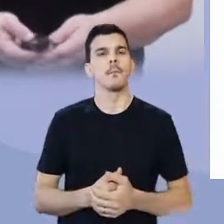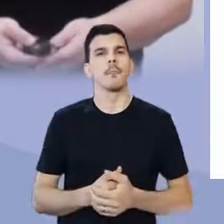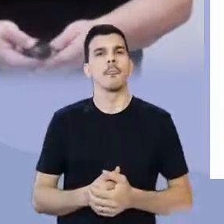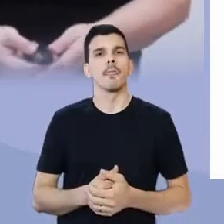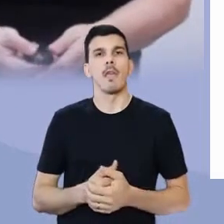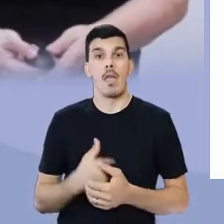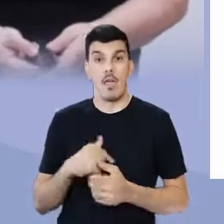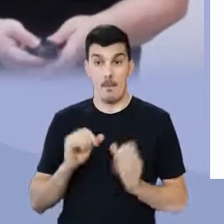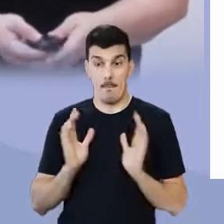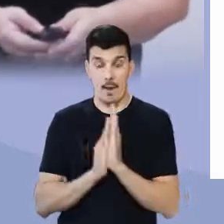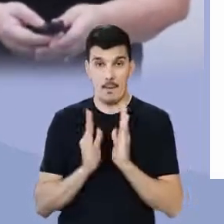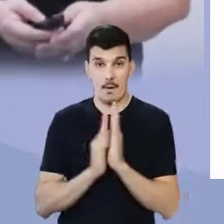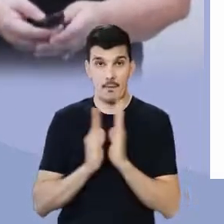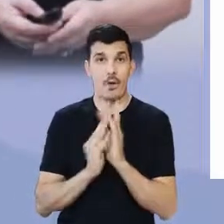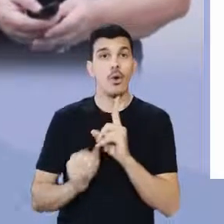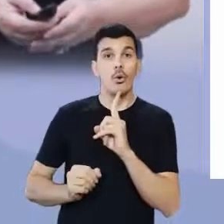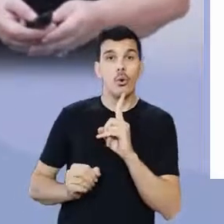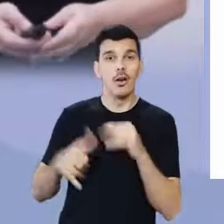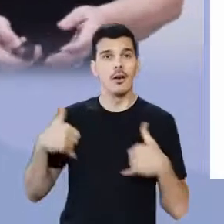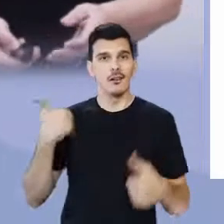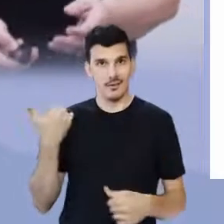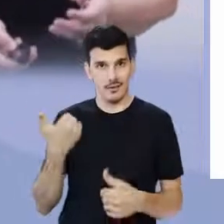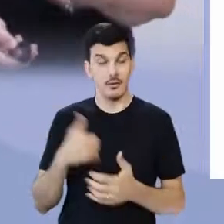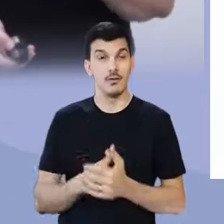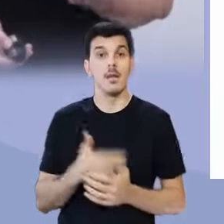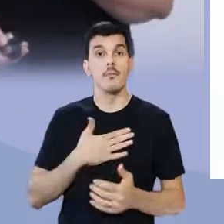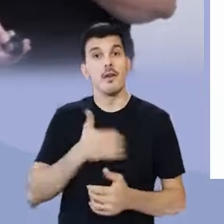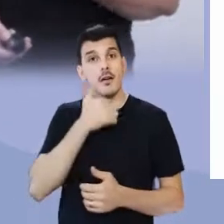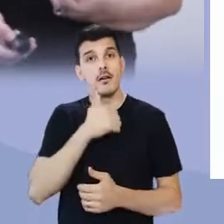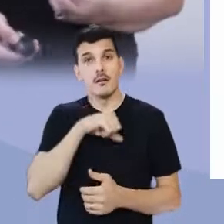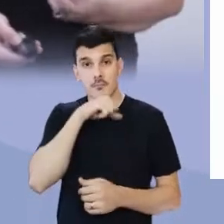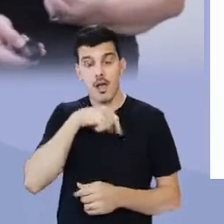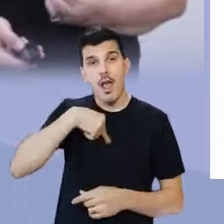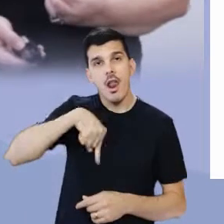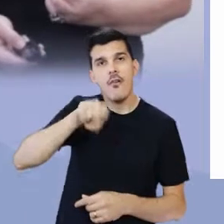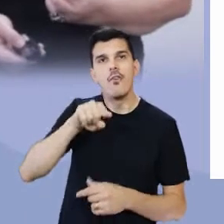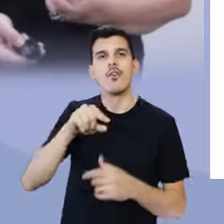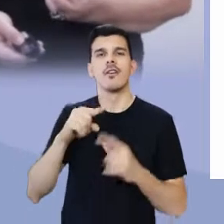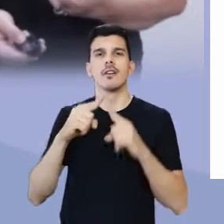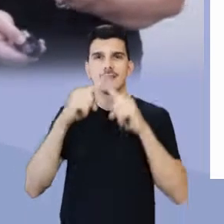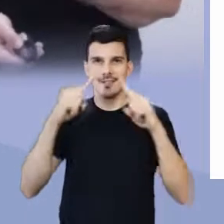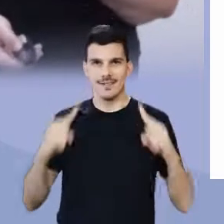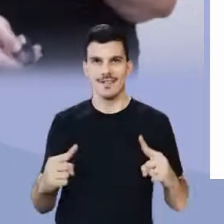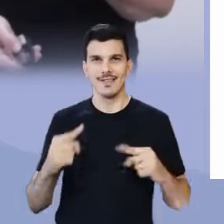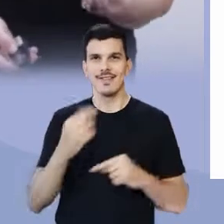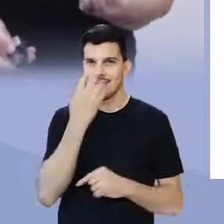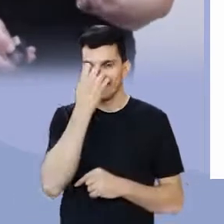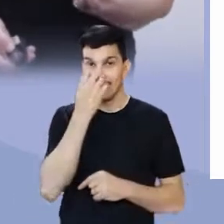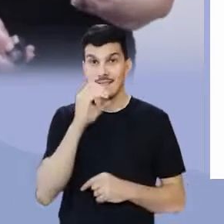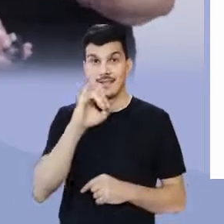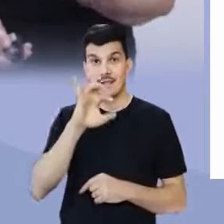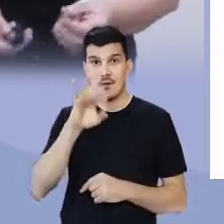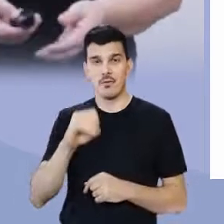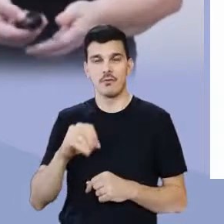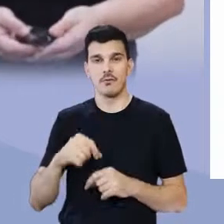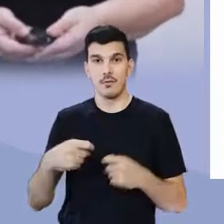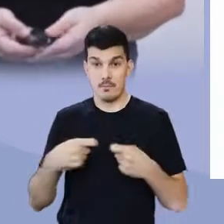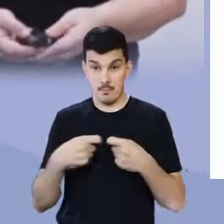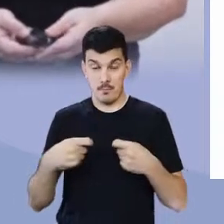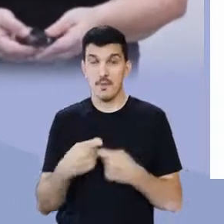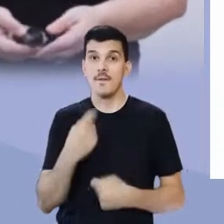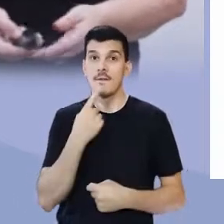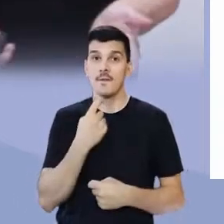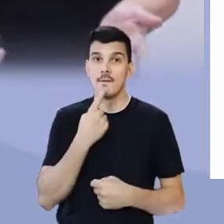fiz aniversário, minha mãe me levou ao circo, colocou em mim meias